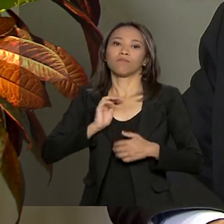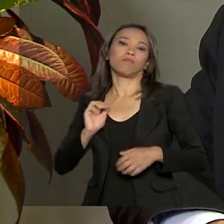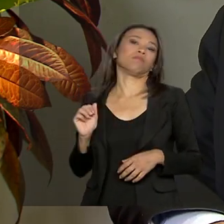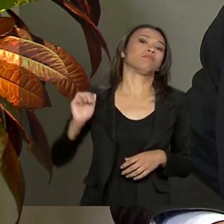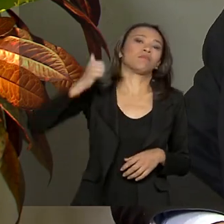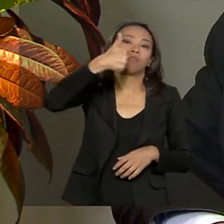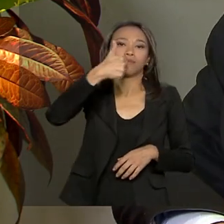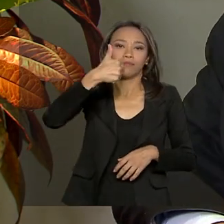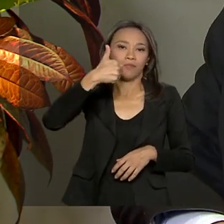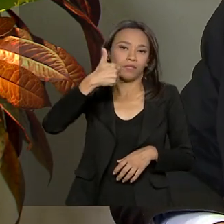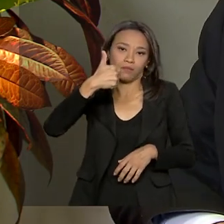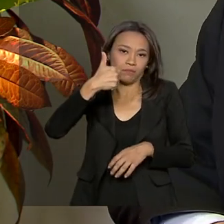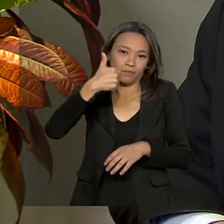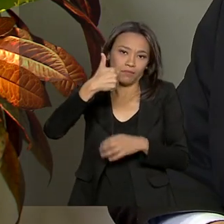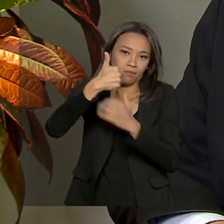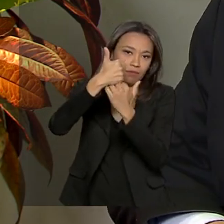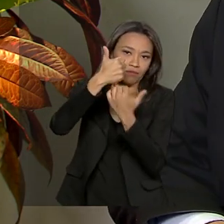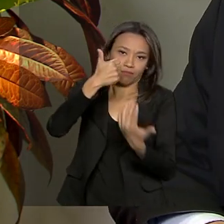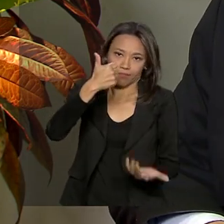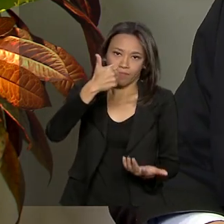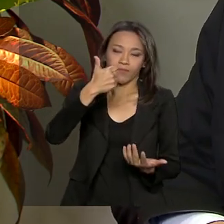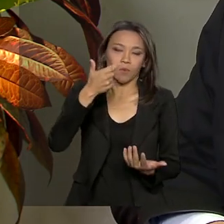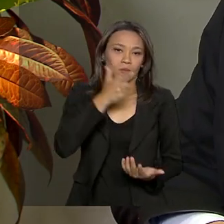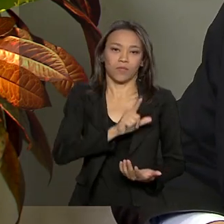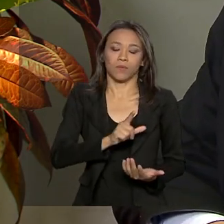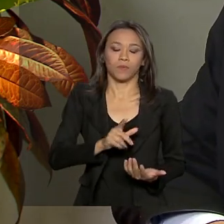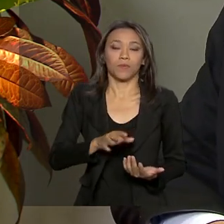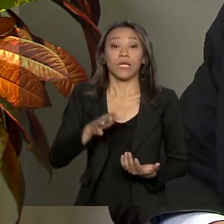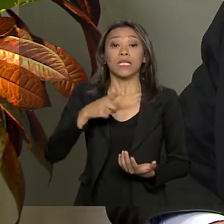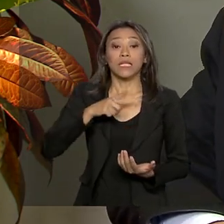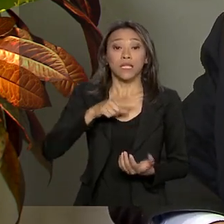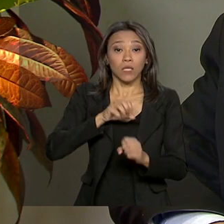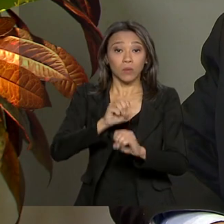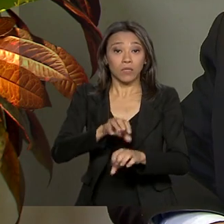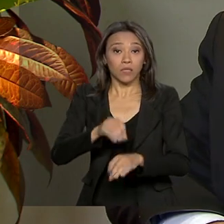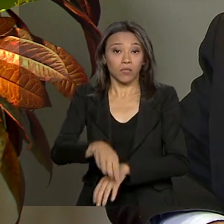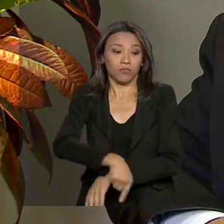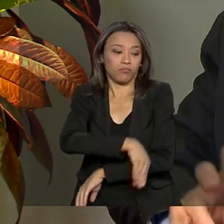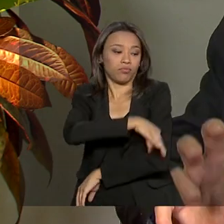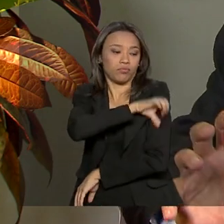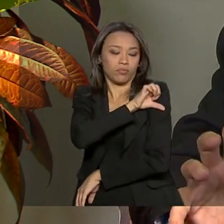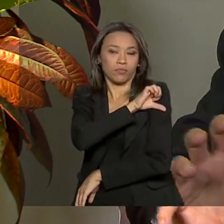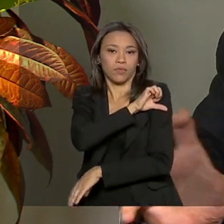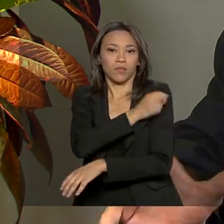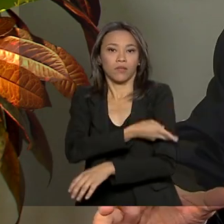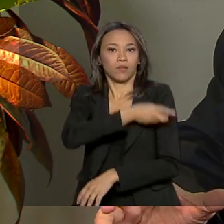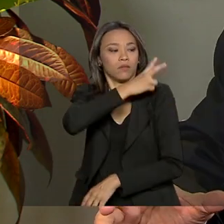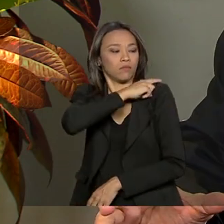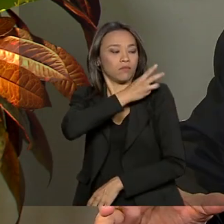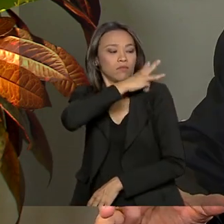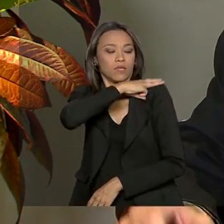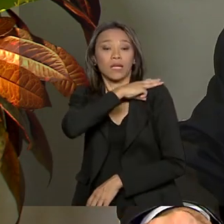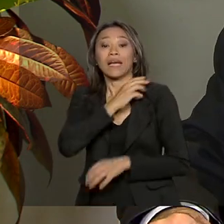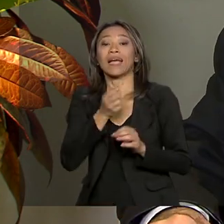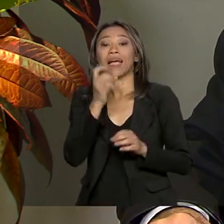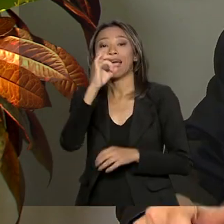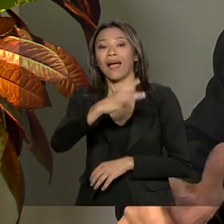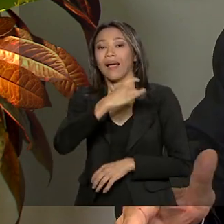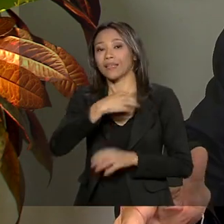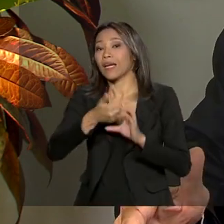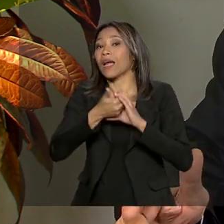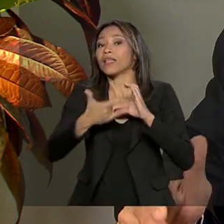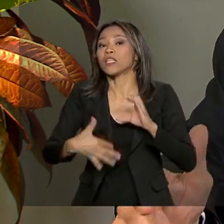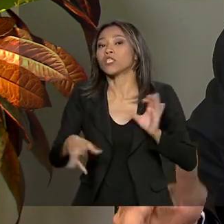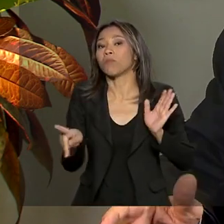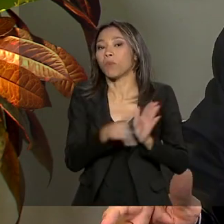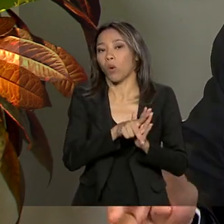educacional. Tem um ensino fundamental, tem um ensino médio, cada um deles com as suas características. Uma coisa que